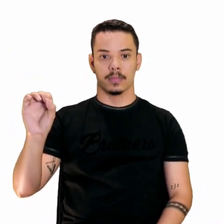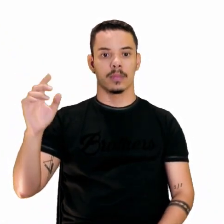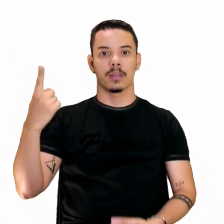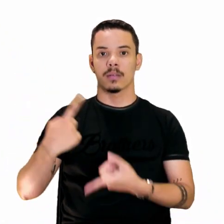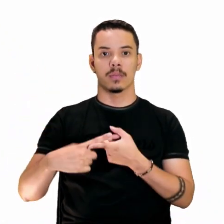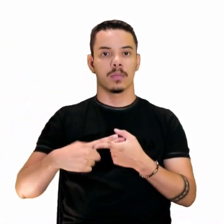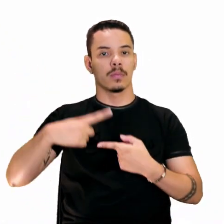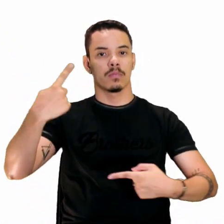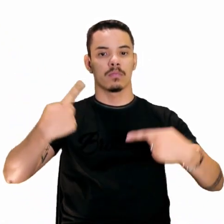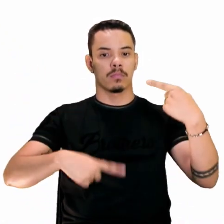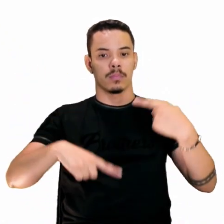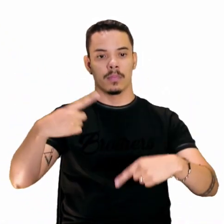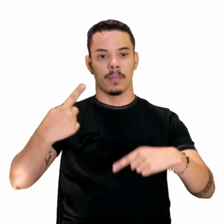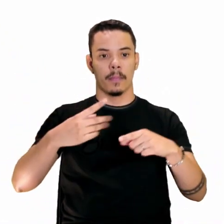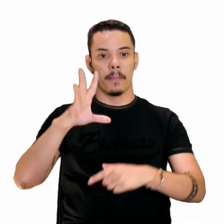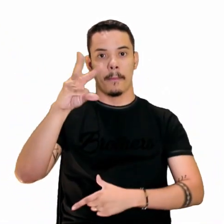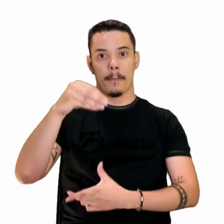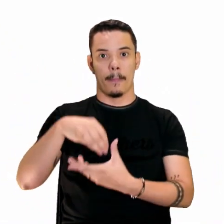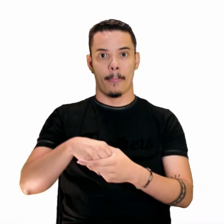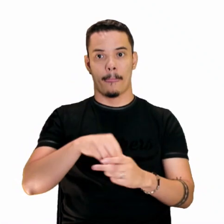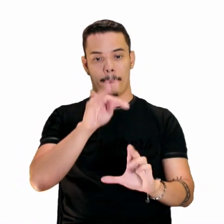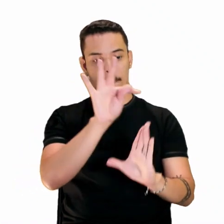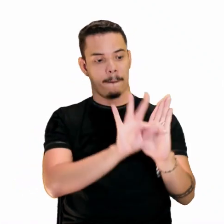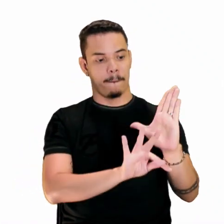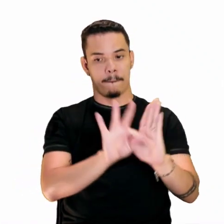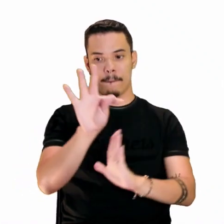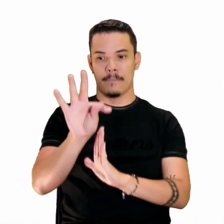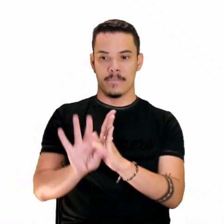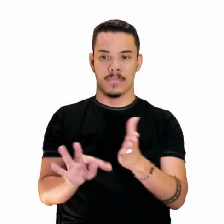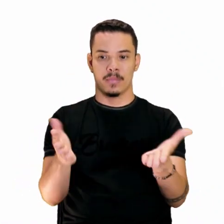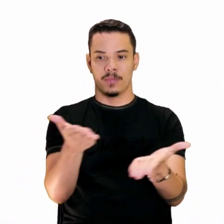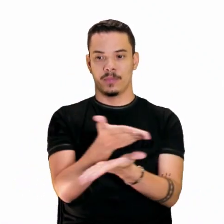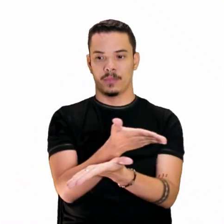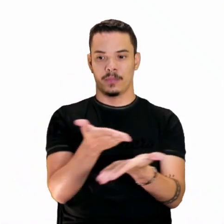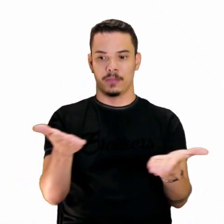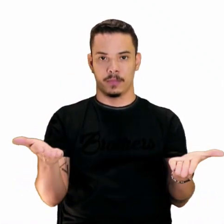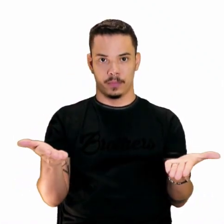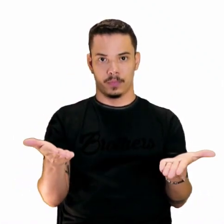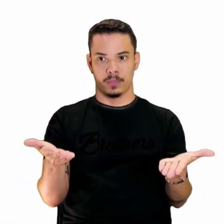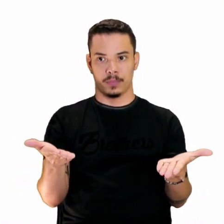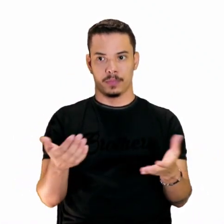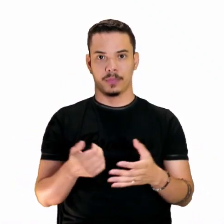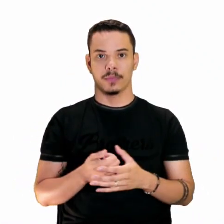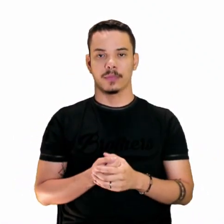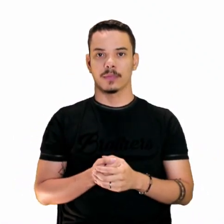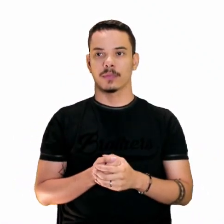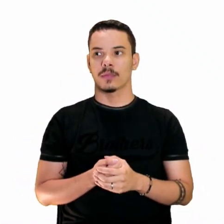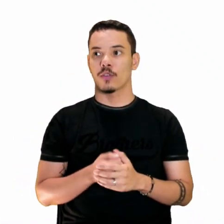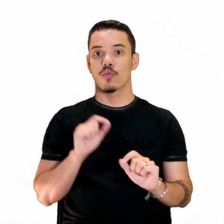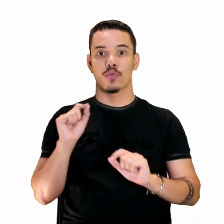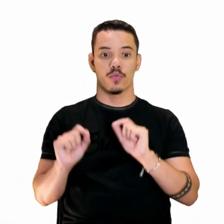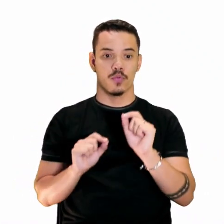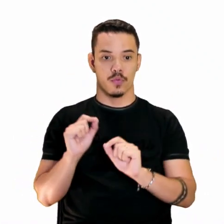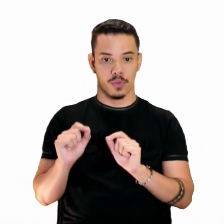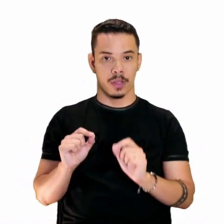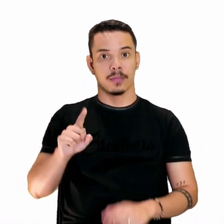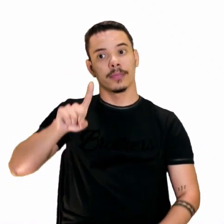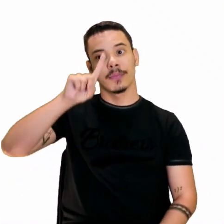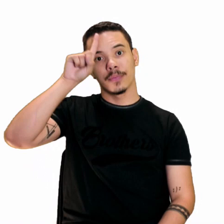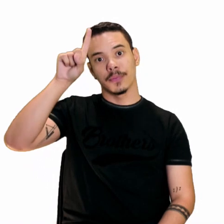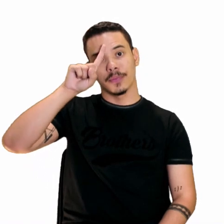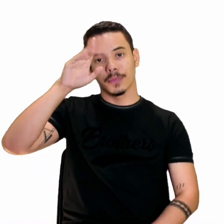discutido intertextualizado. Vai ser intertextualizado com o quê? Com as suas